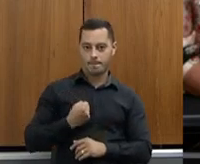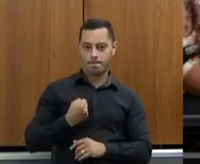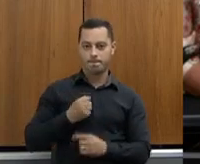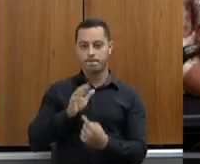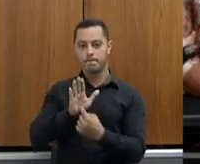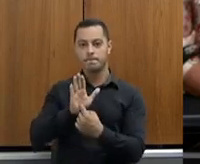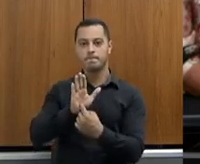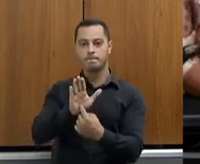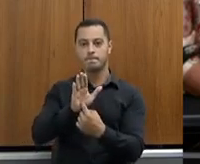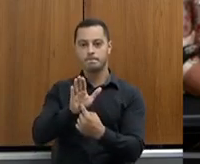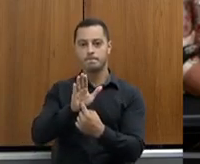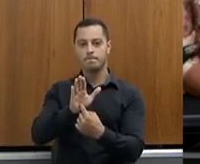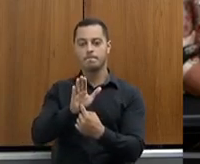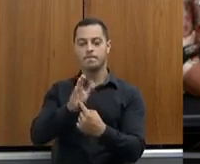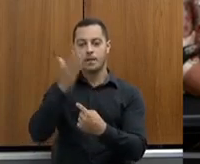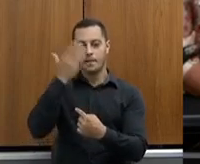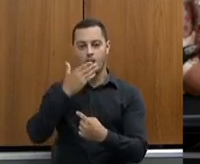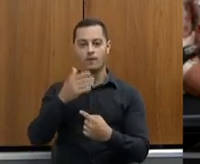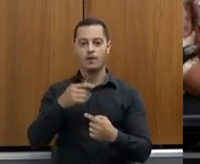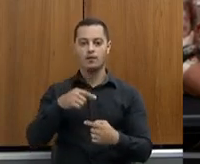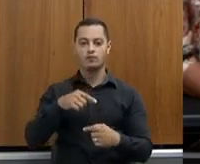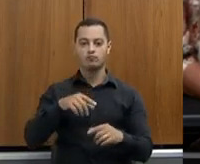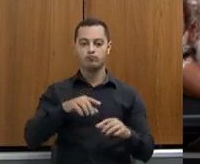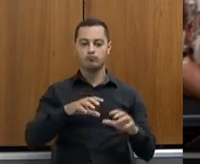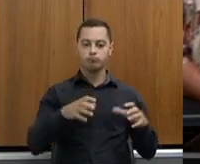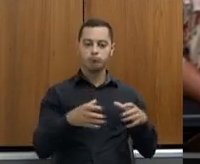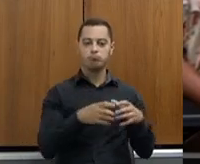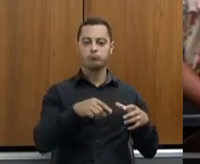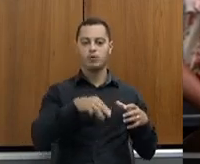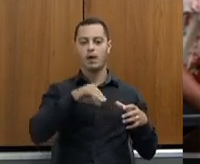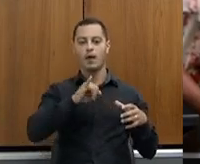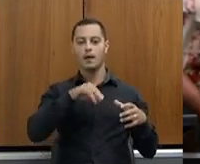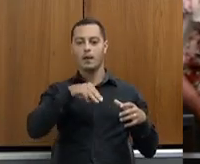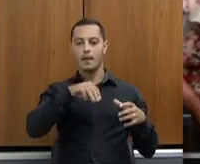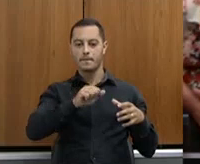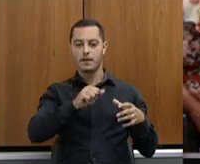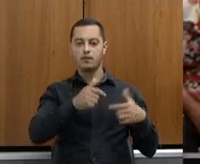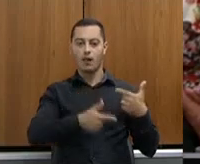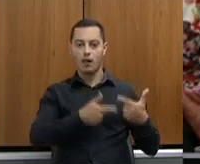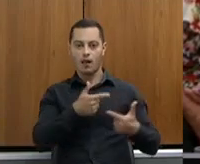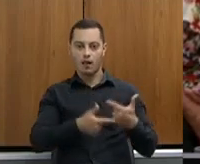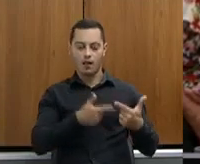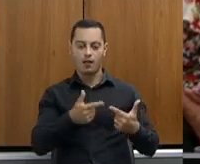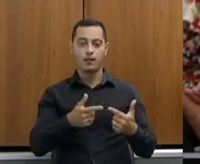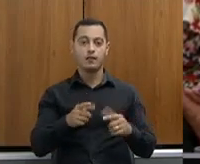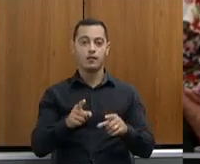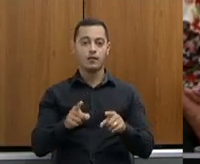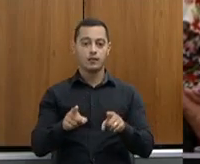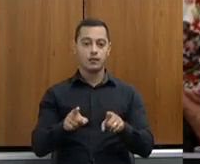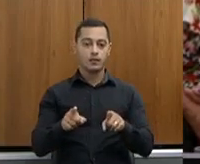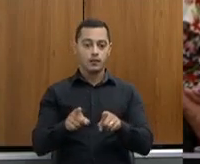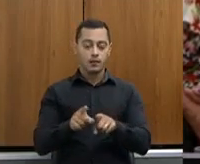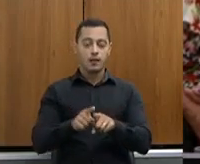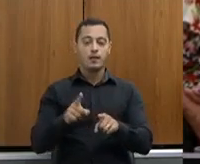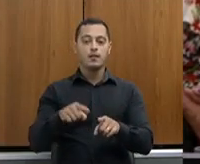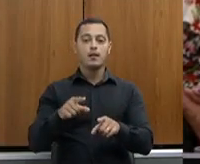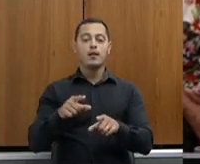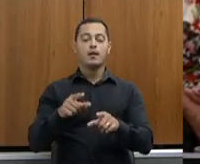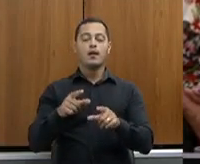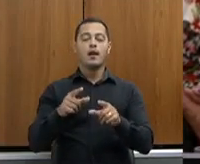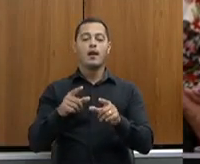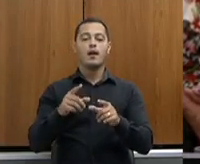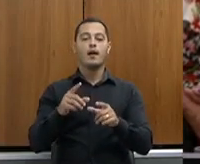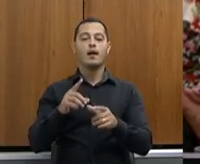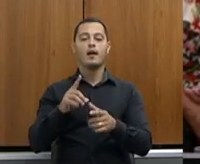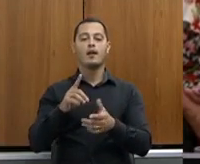trabalho que o IMA faz, e os serviços de forma digital, que nós